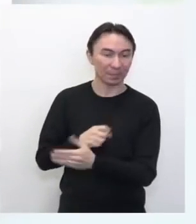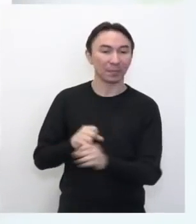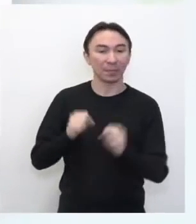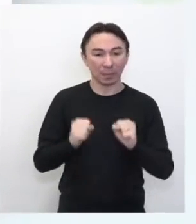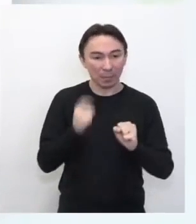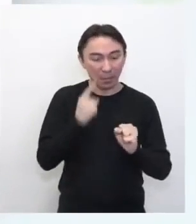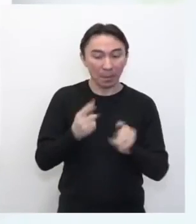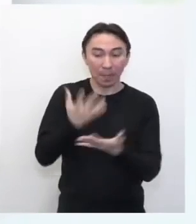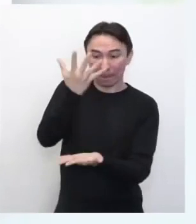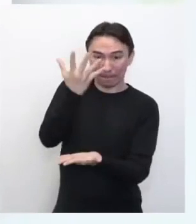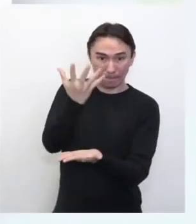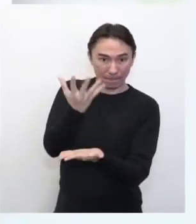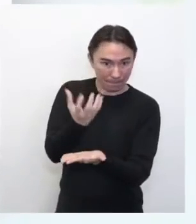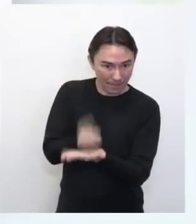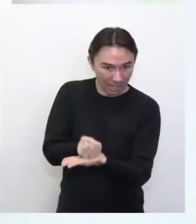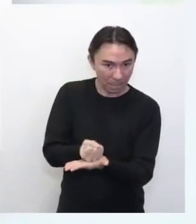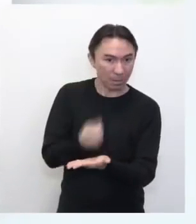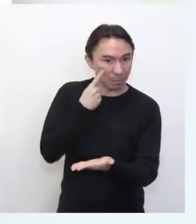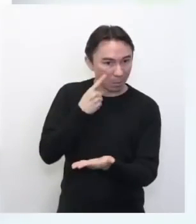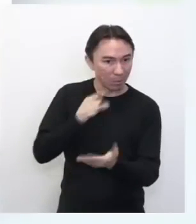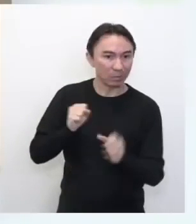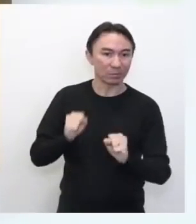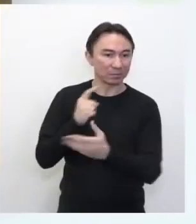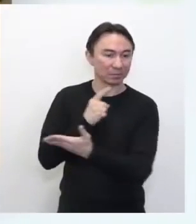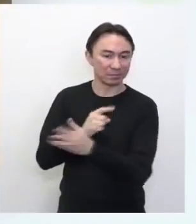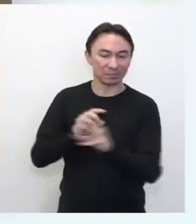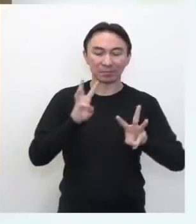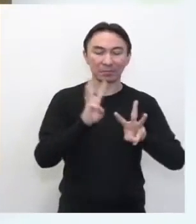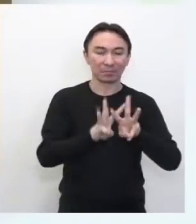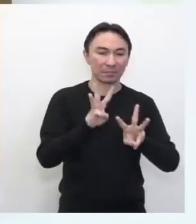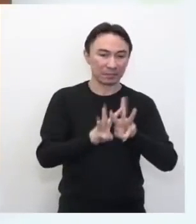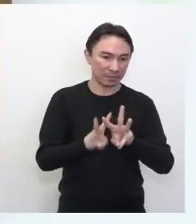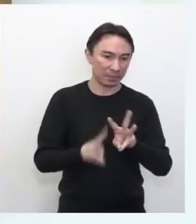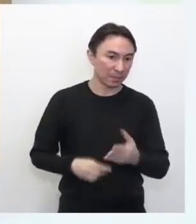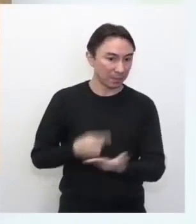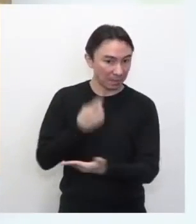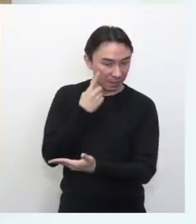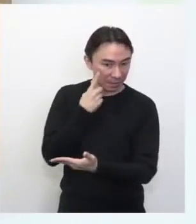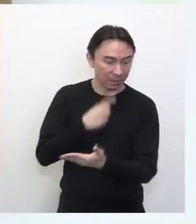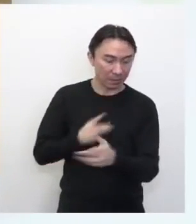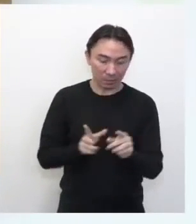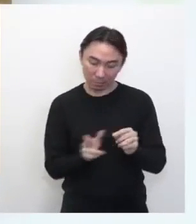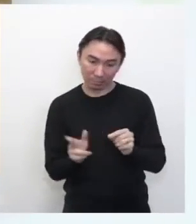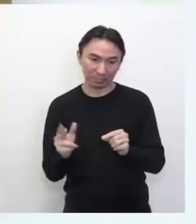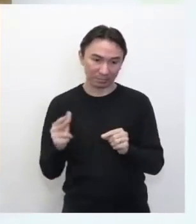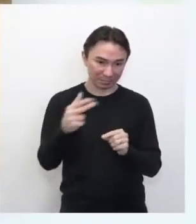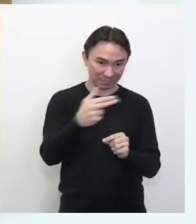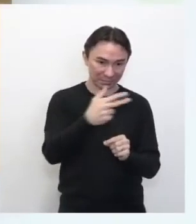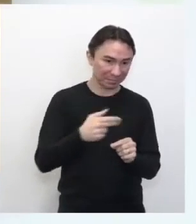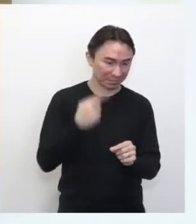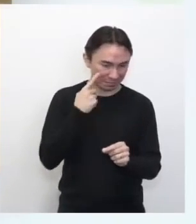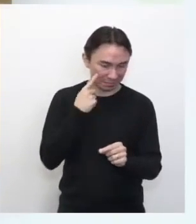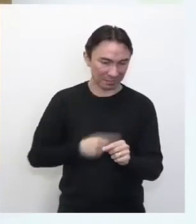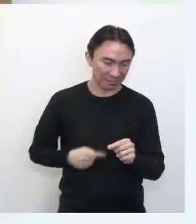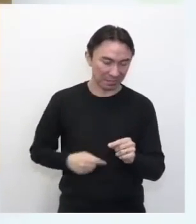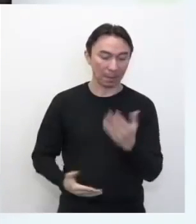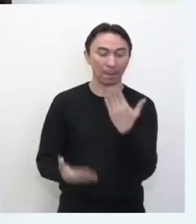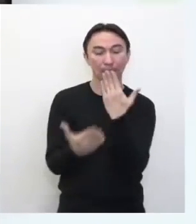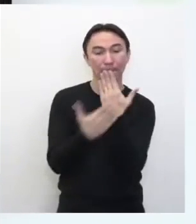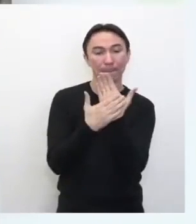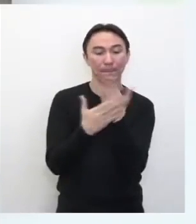das figuras acessando o site de Nova Escola. Recorte as figuras e cole na frente no verso de um pedaço de papelão.